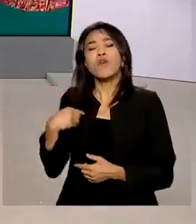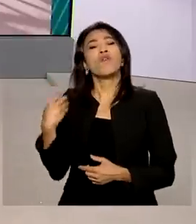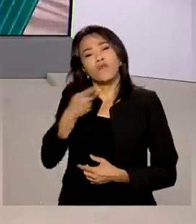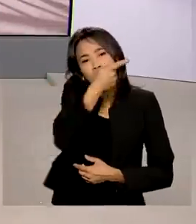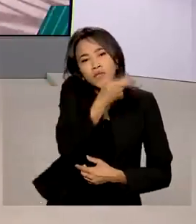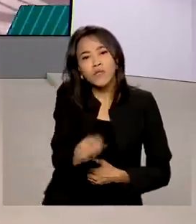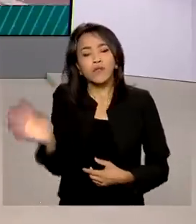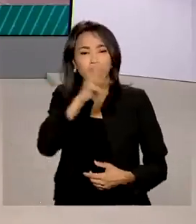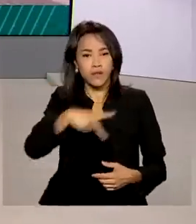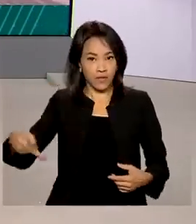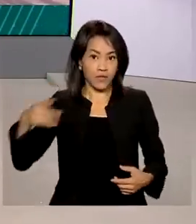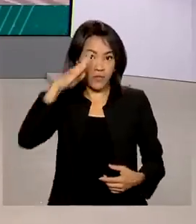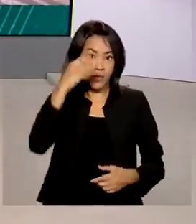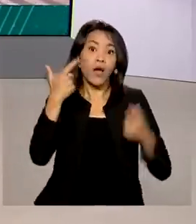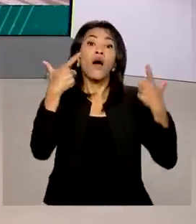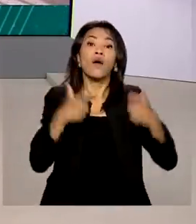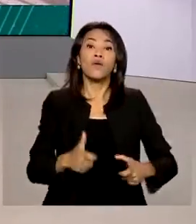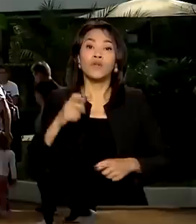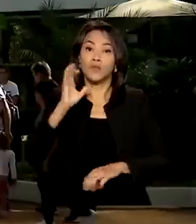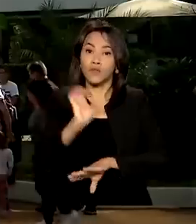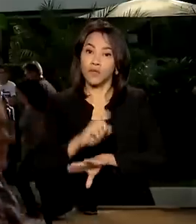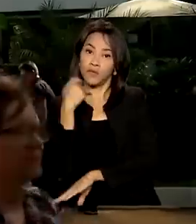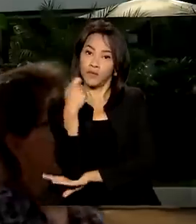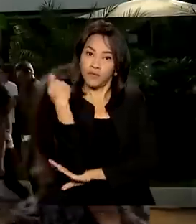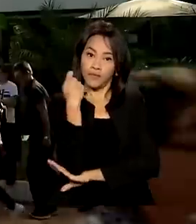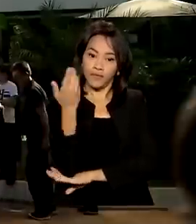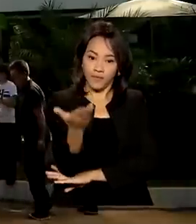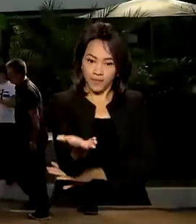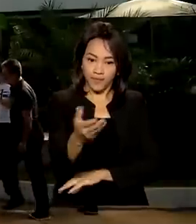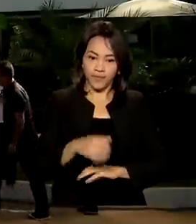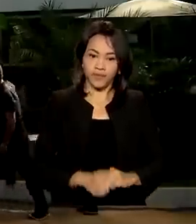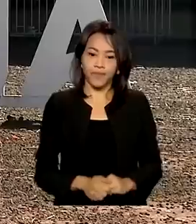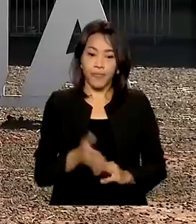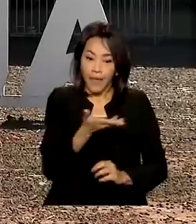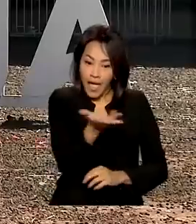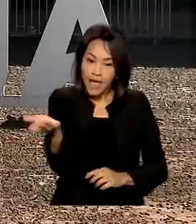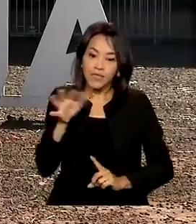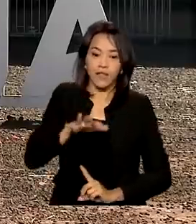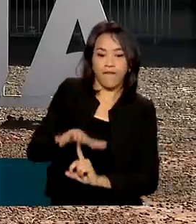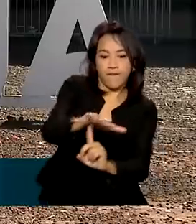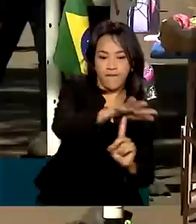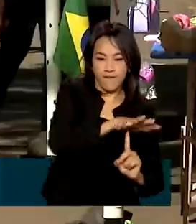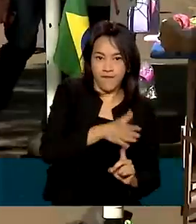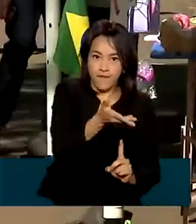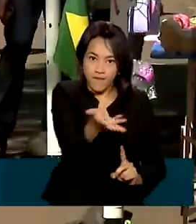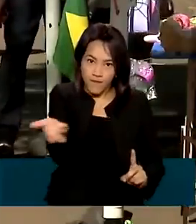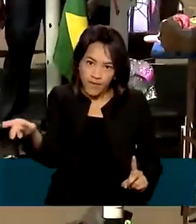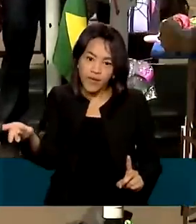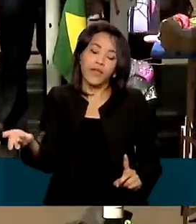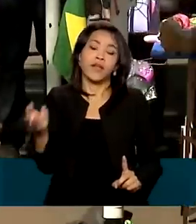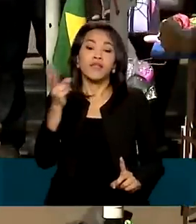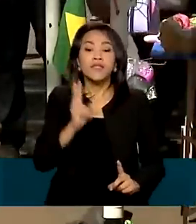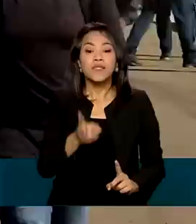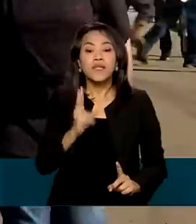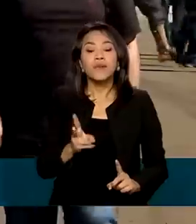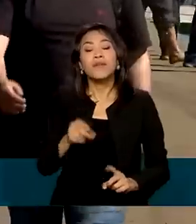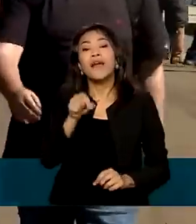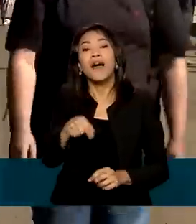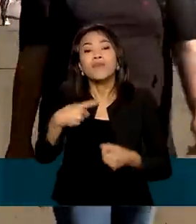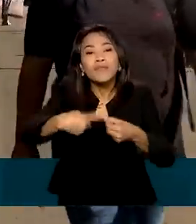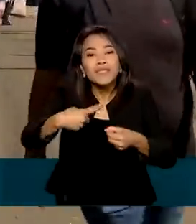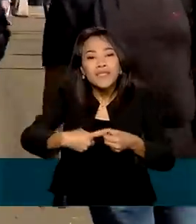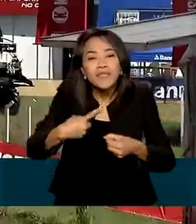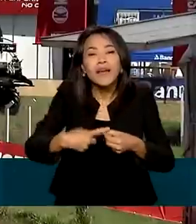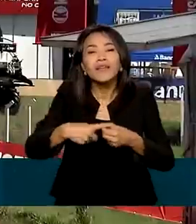Soja, em Santa Rosa, no Rio Grande do Sul. A Feira Nacional da Soja, a Fena Soja, é realizada em Santa Maria, no Rio